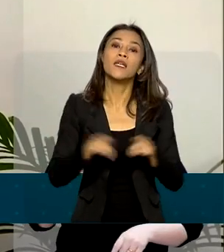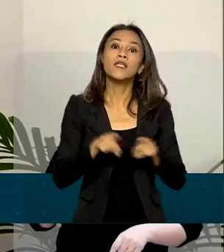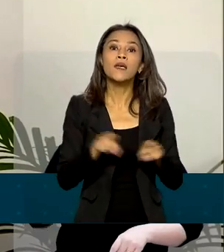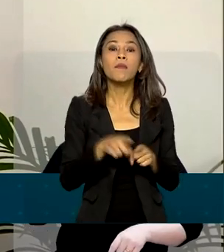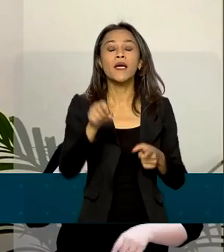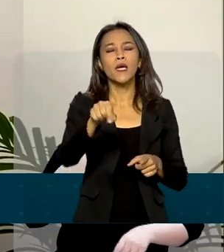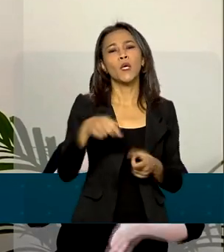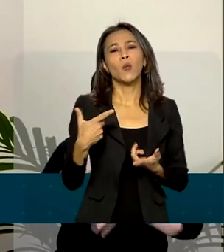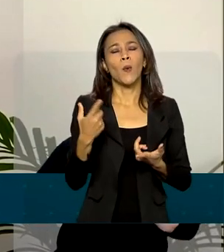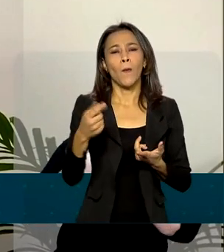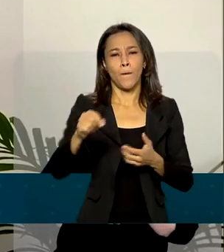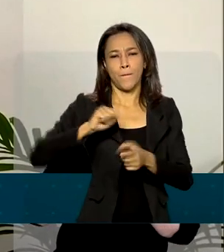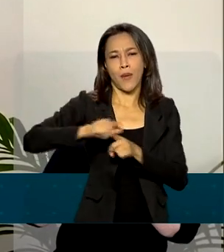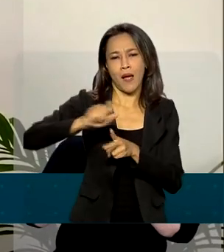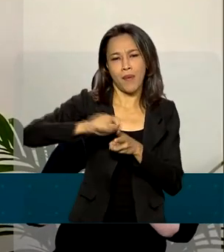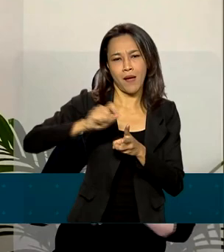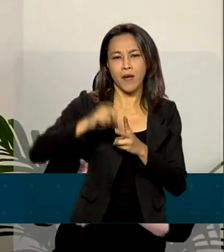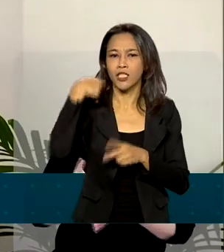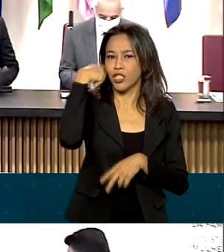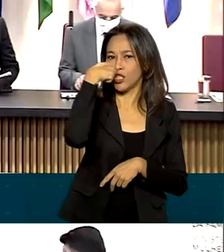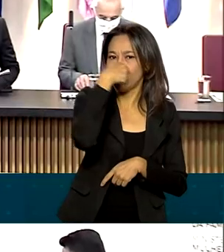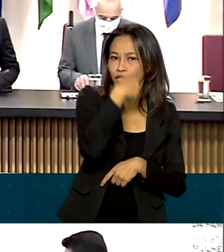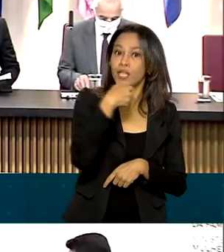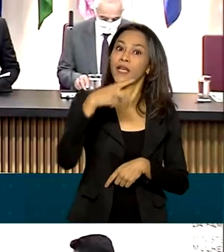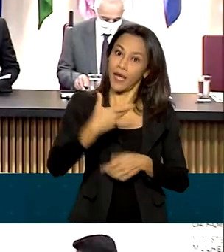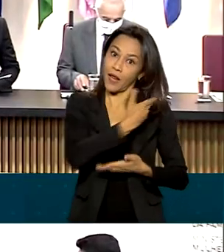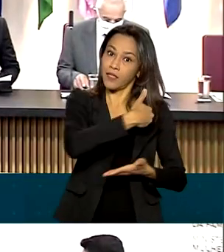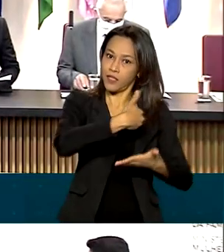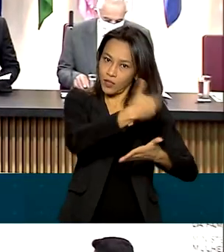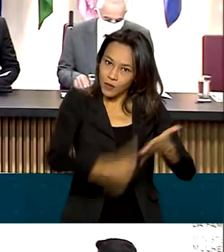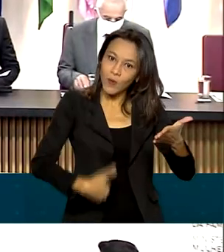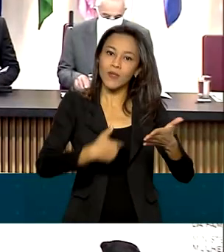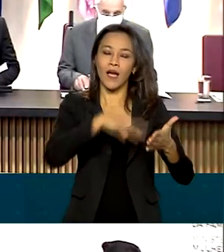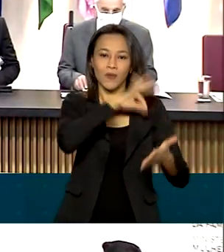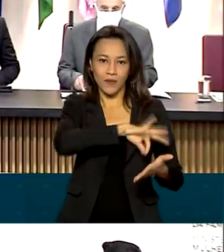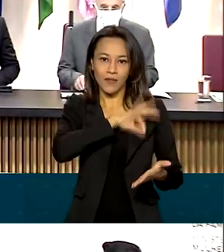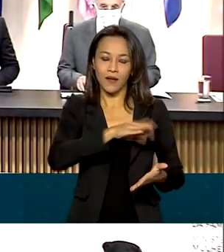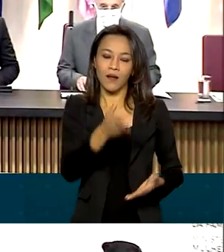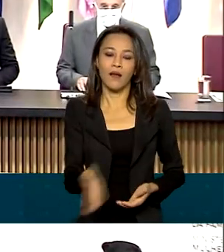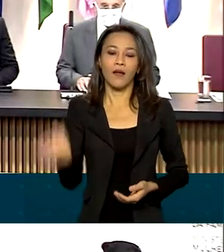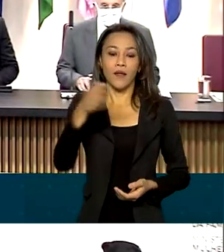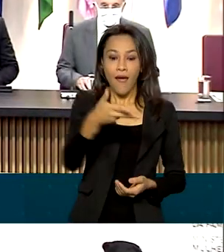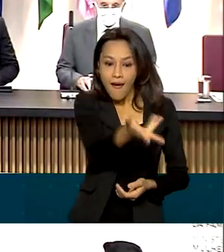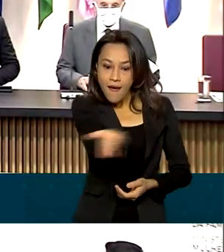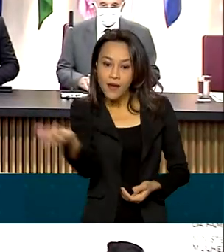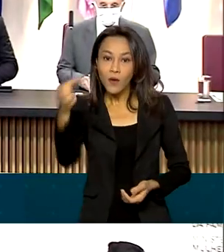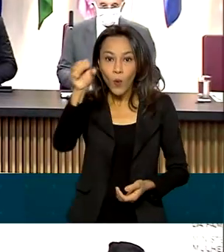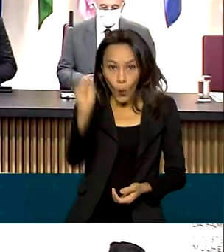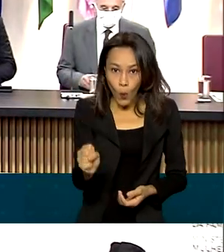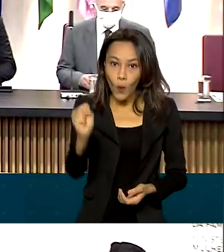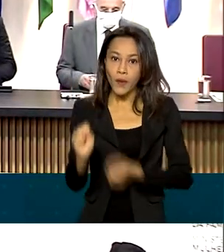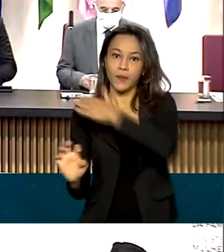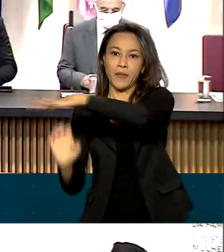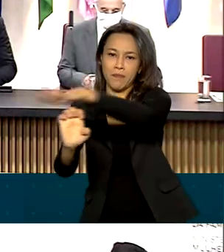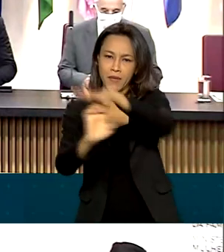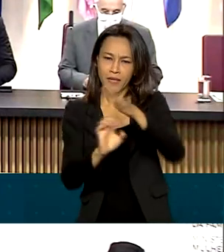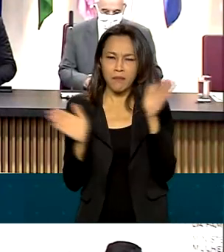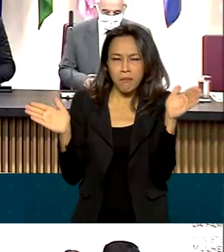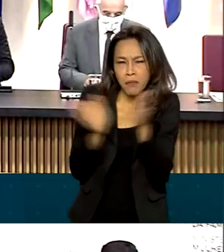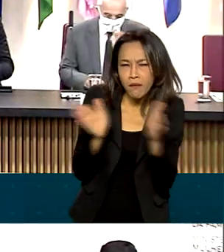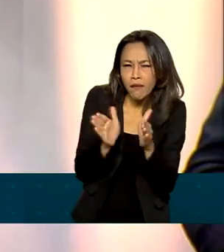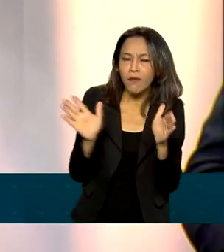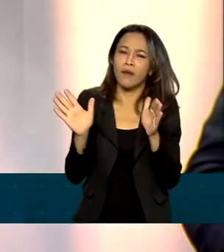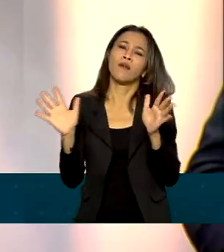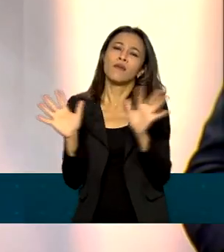ontológico que é descontado desde a folha de pagamento. Esta instituição está entre as oito empresas de pequeno, médio e grande